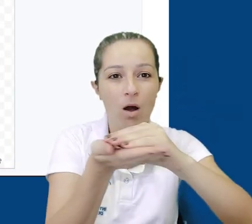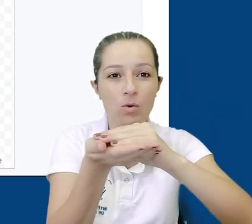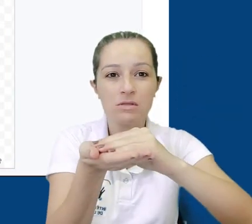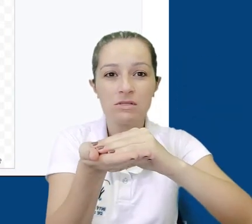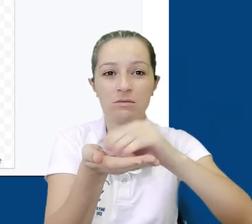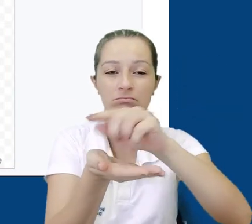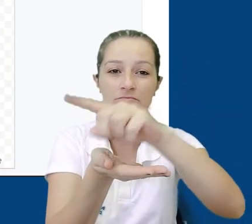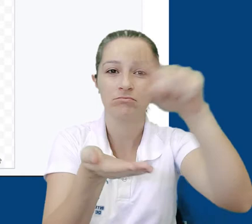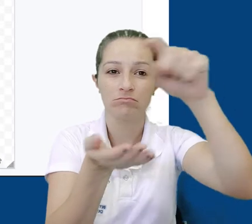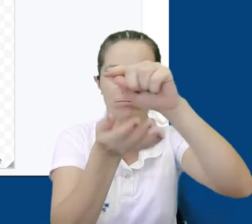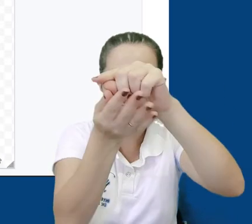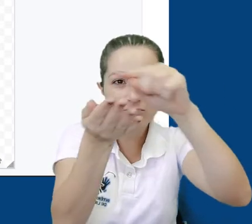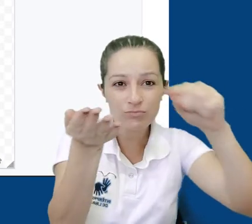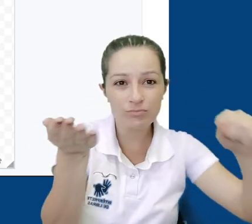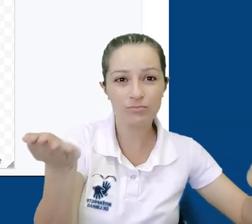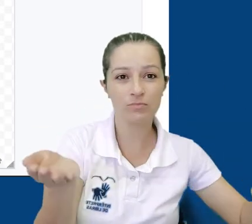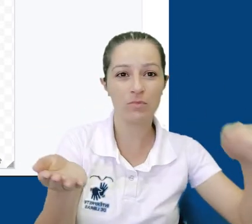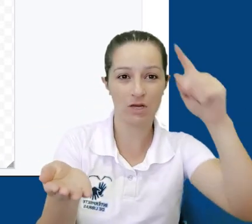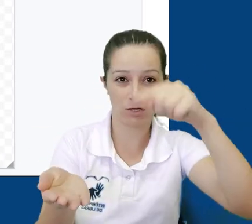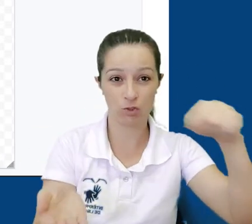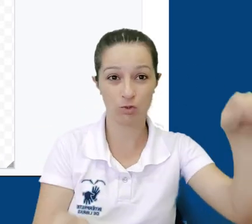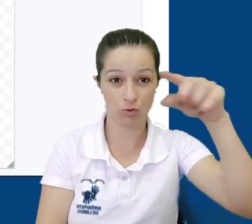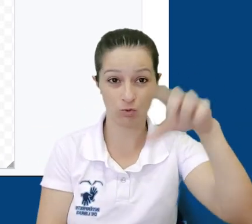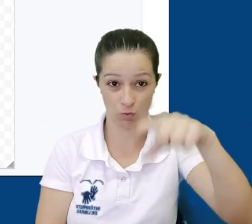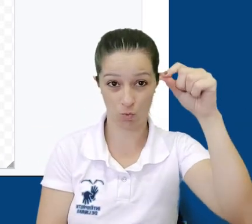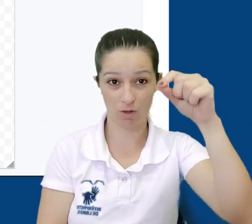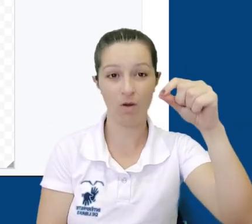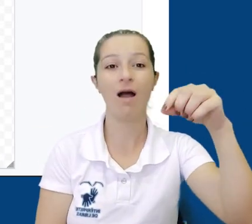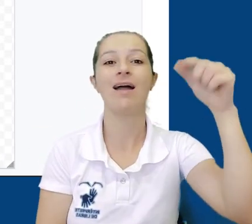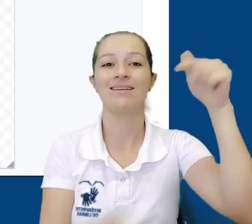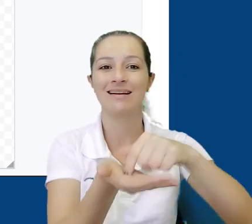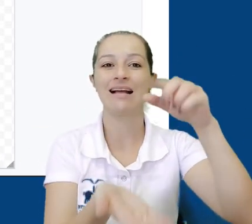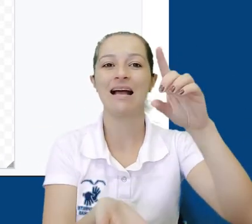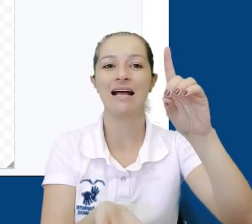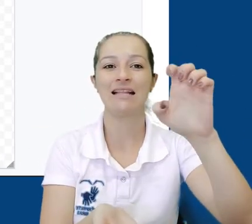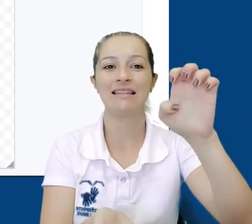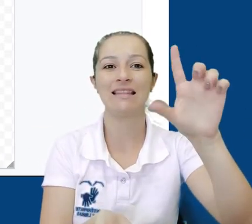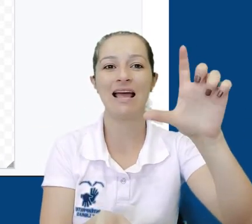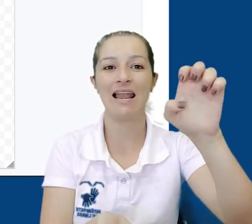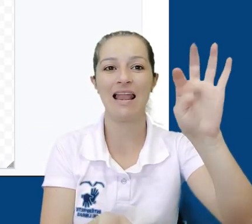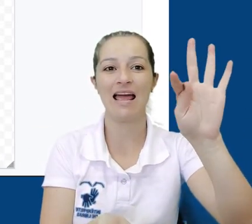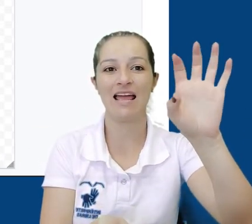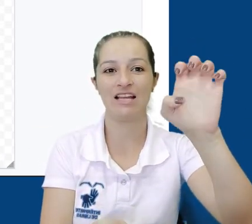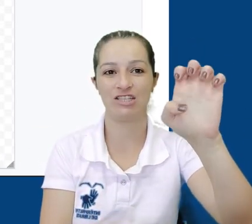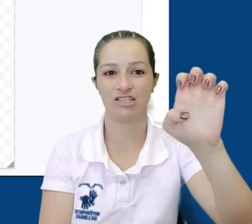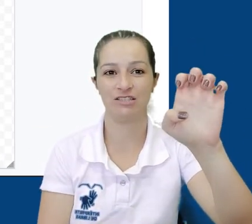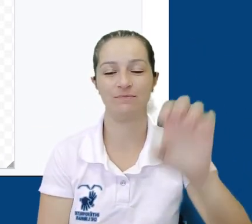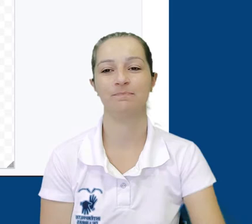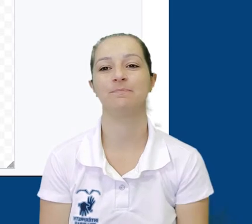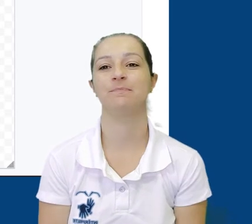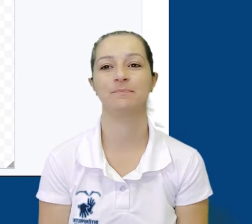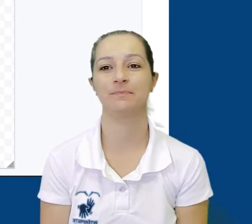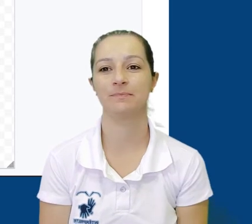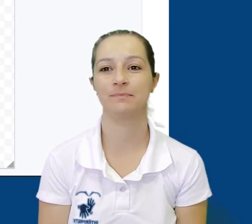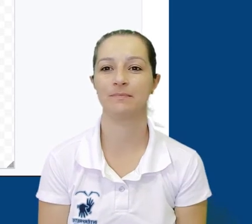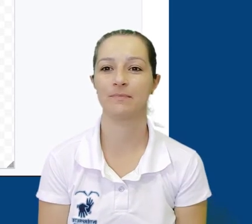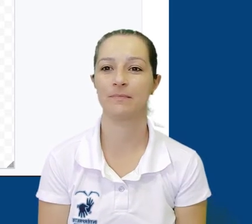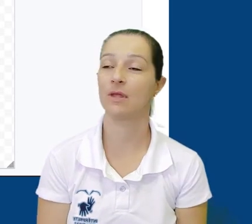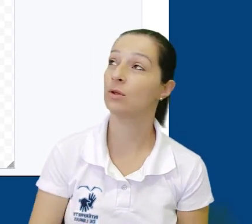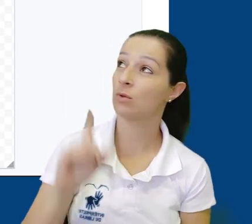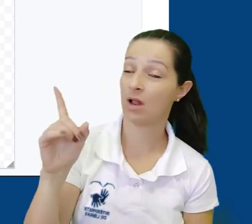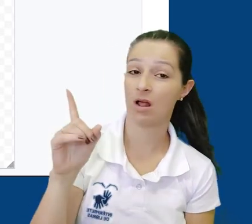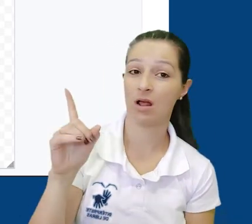Aperte Delete para excluir os objetos selecionados. Depois das ferramentas de desenho, ao lado direito delas, temos as formas.